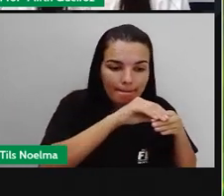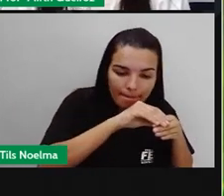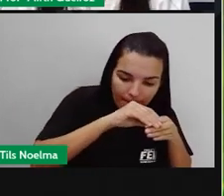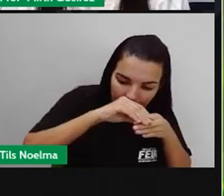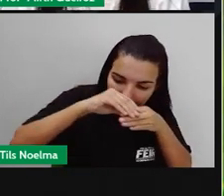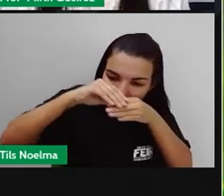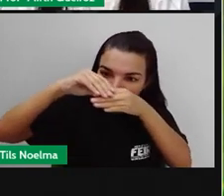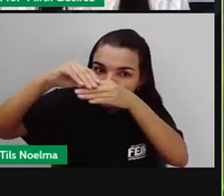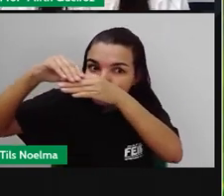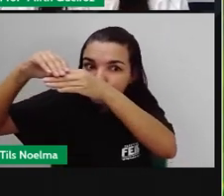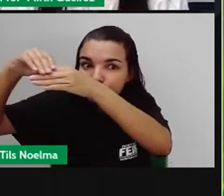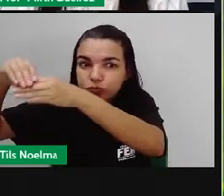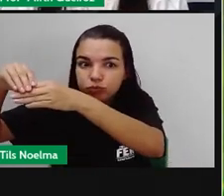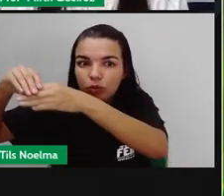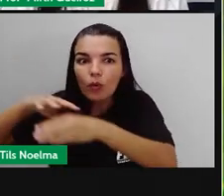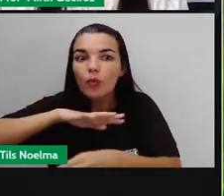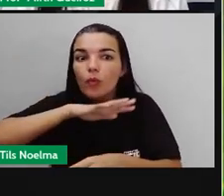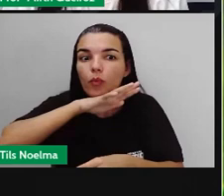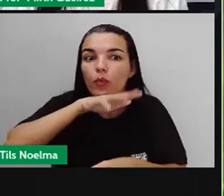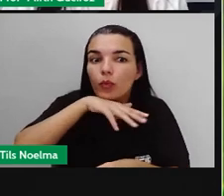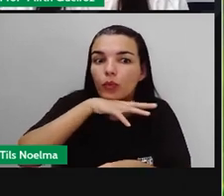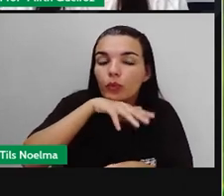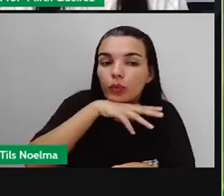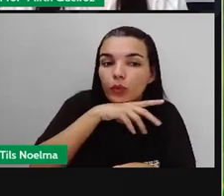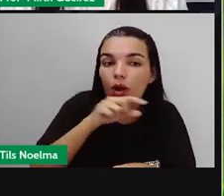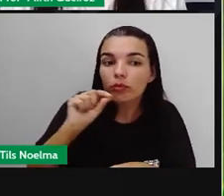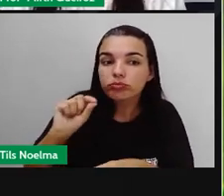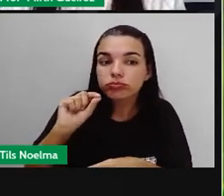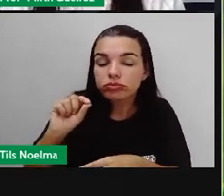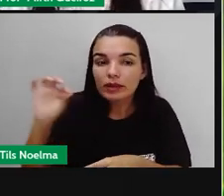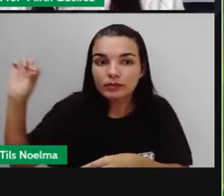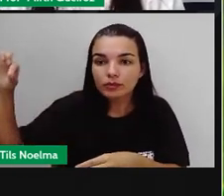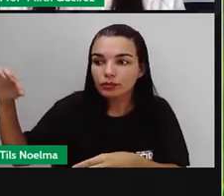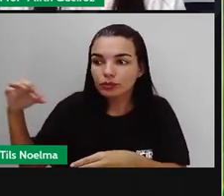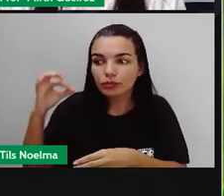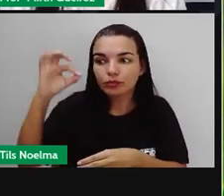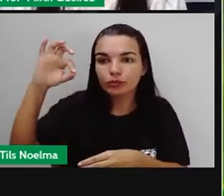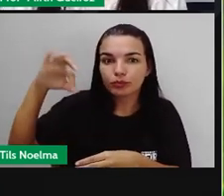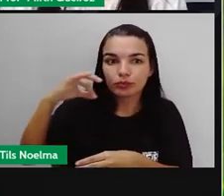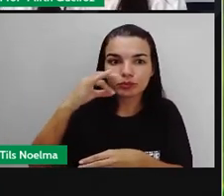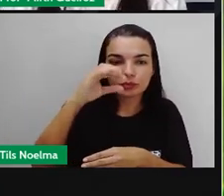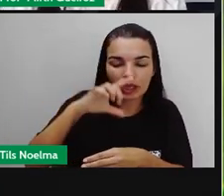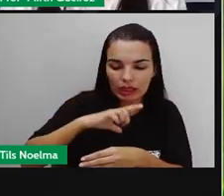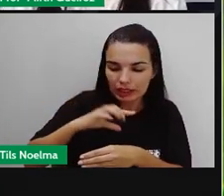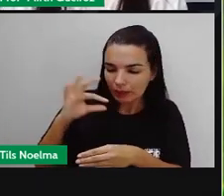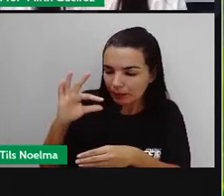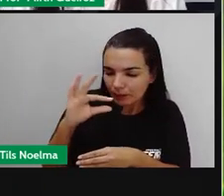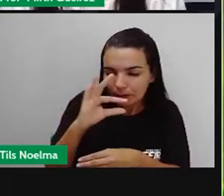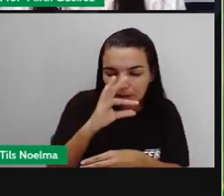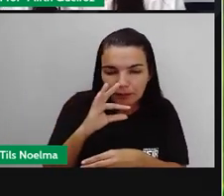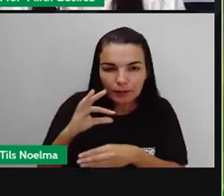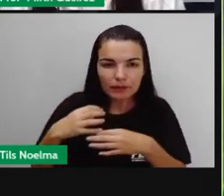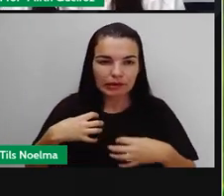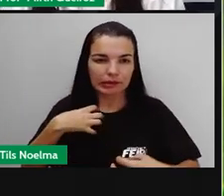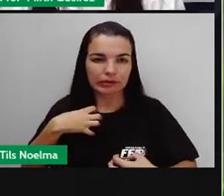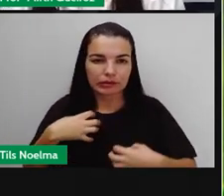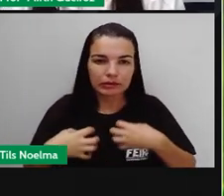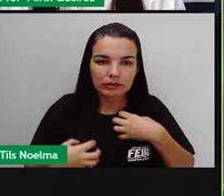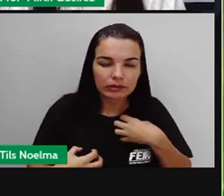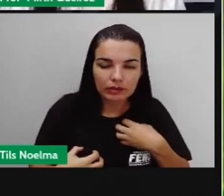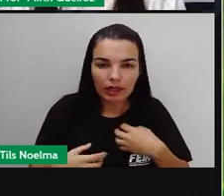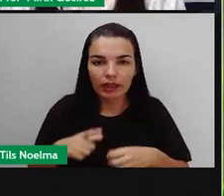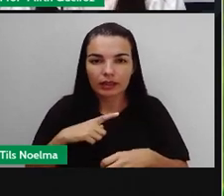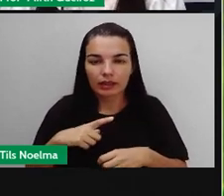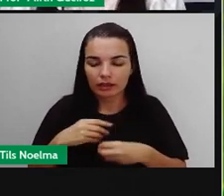um animal, um inseto que carrega esse ser microscópico que é causador de